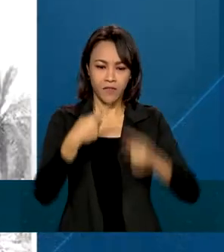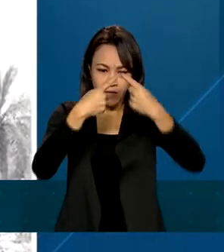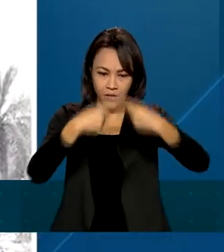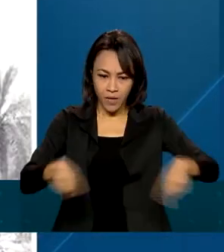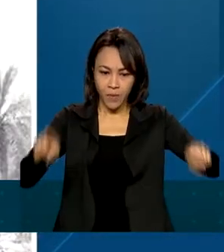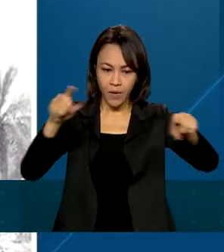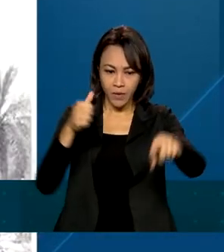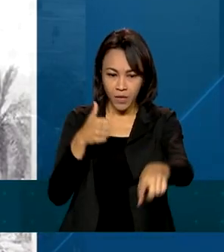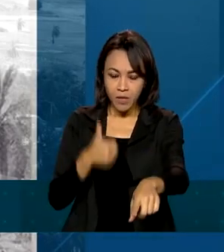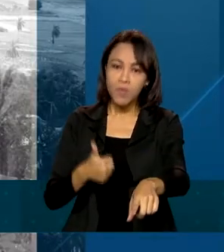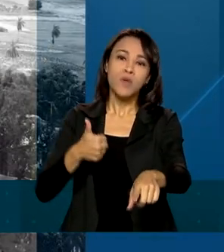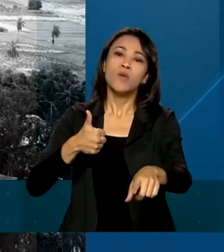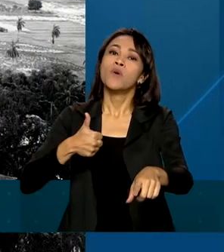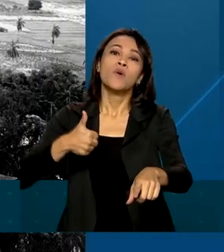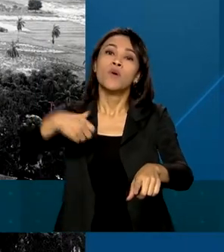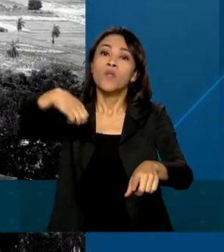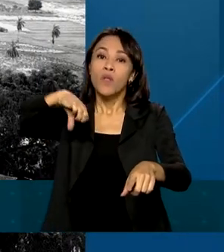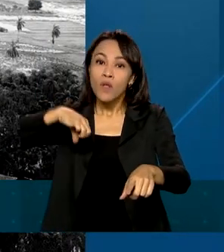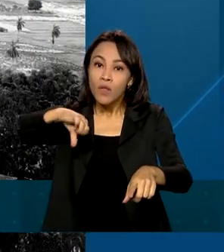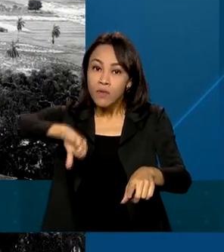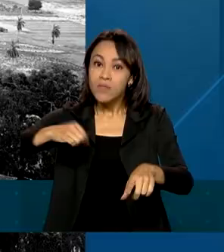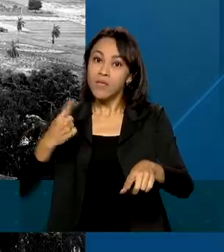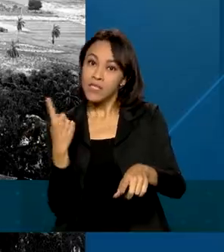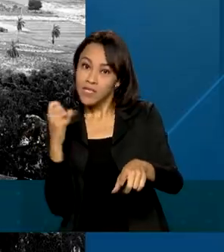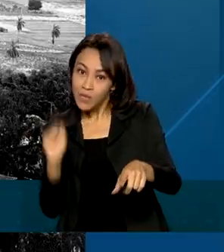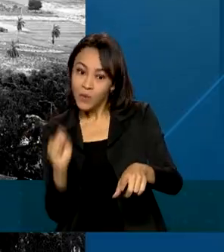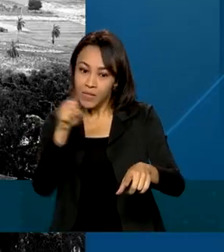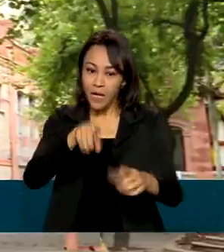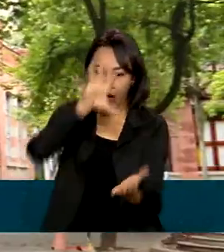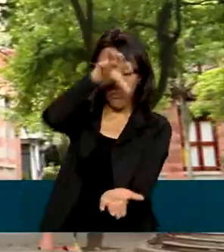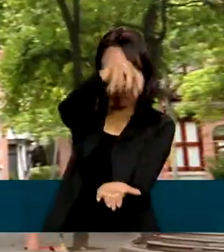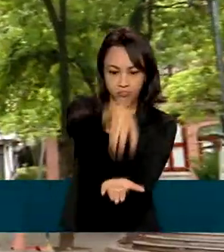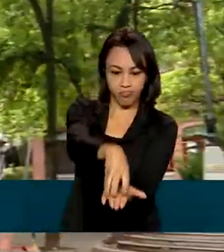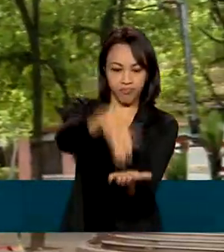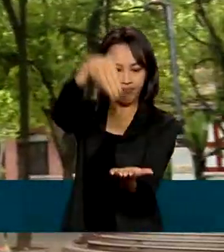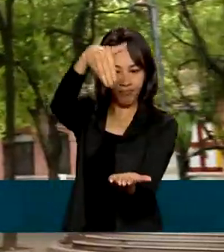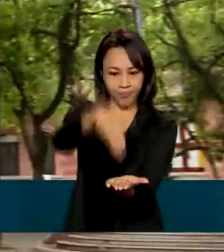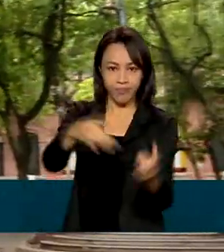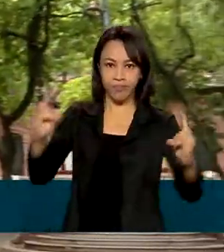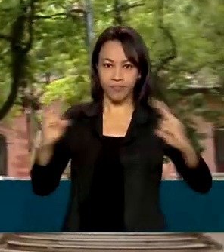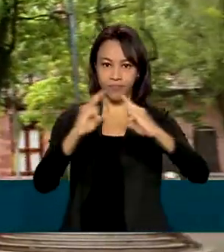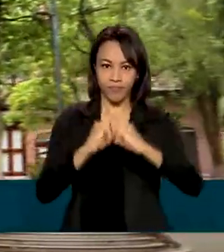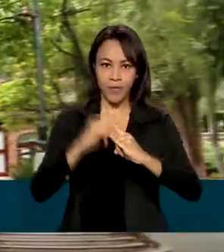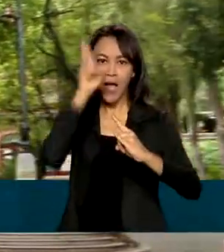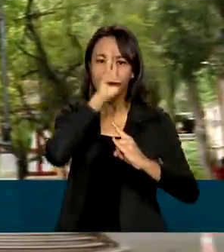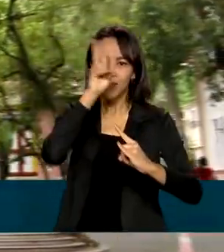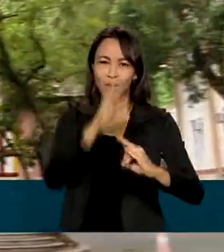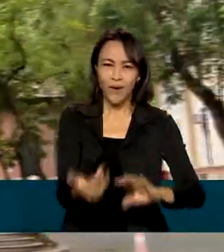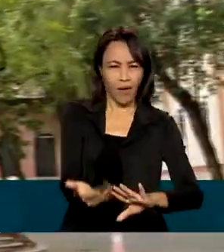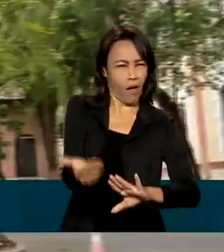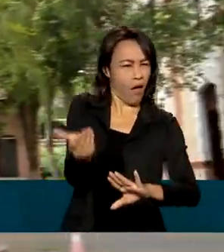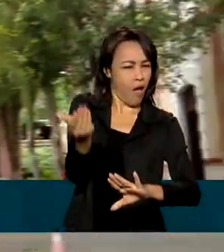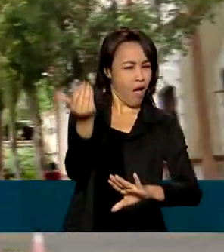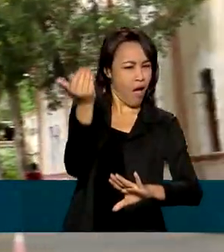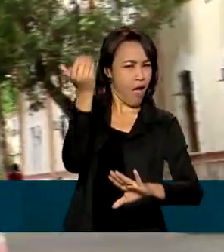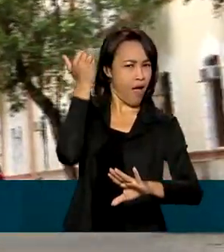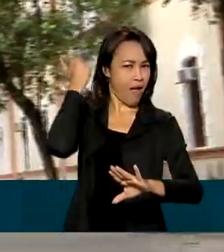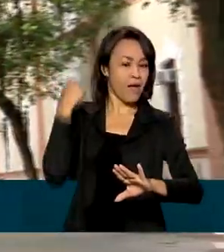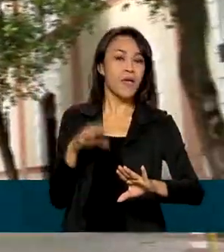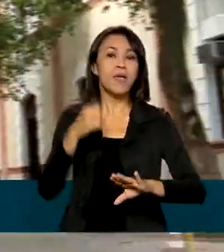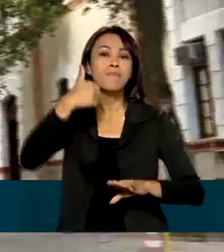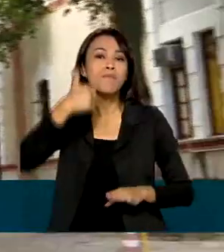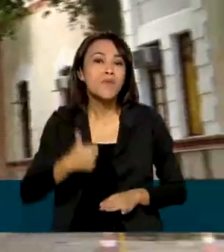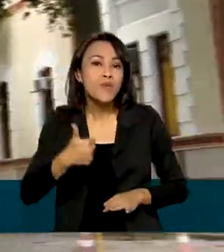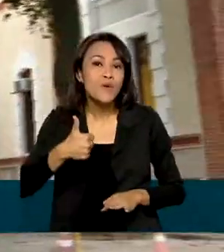em 1918 se transformou na sede da Fiocruz, mas a história da fundação é mais antiga. Ela surgiu em